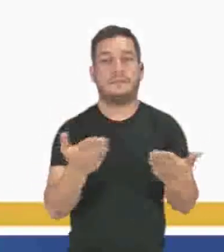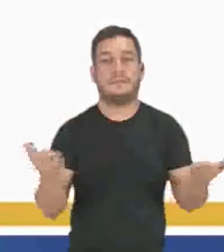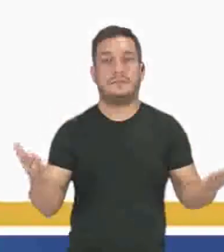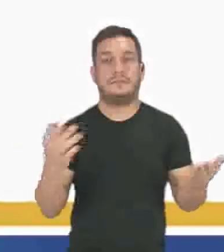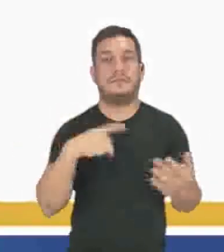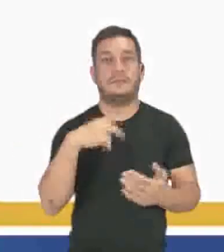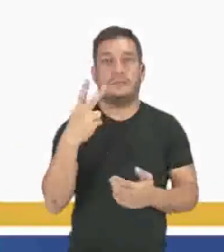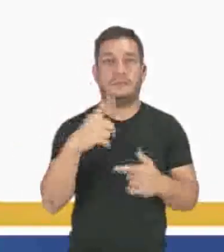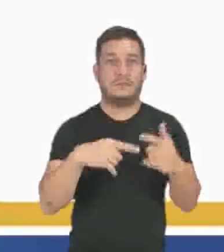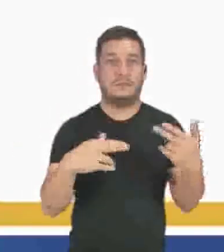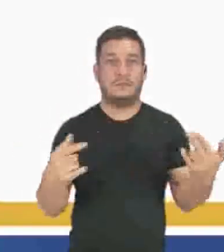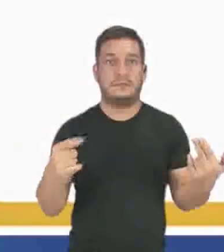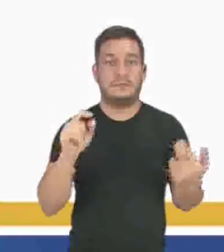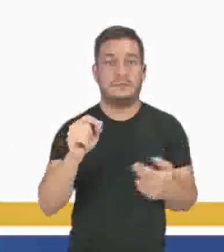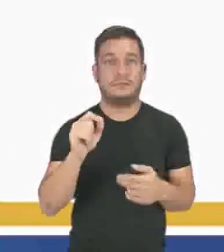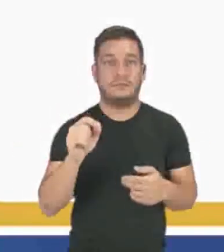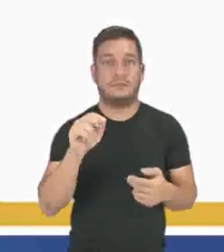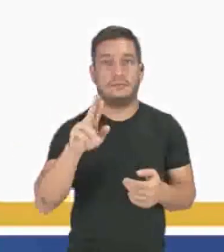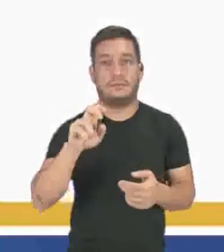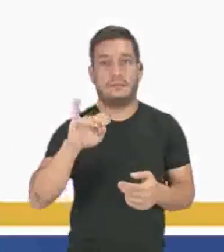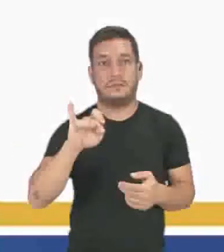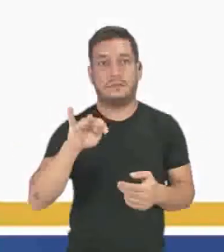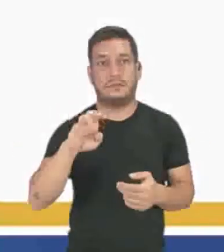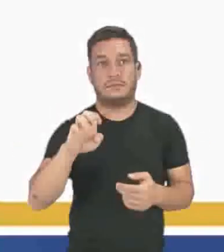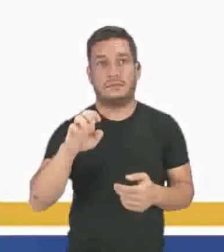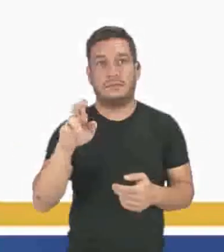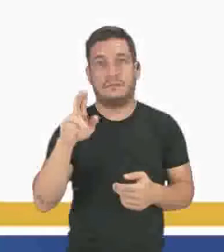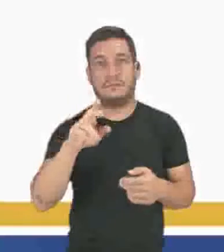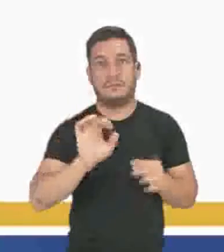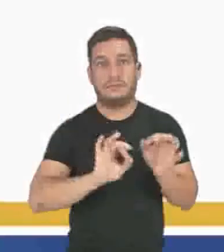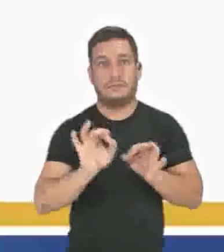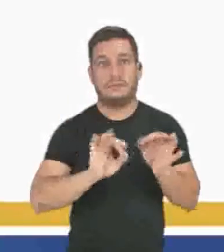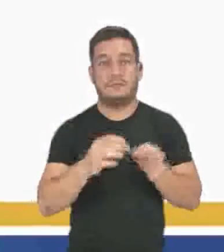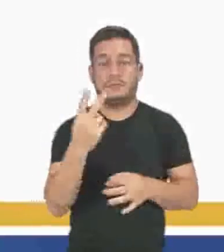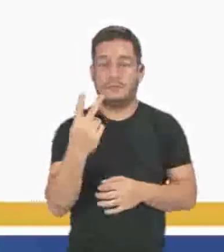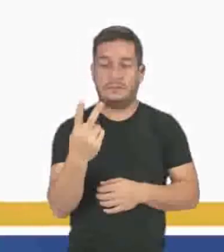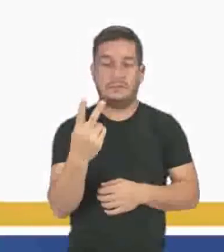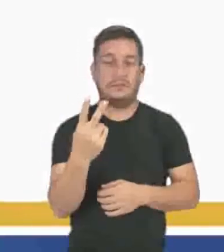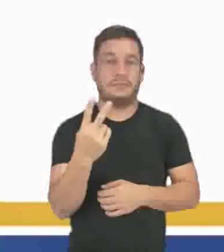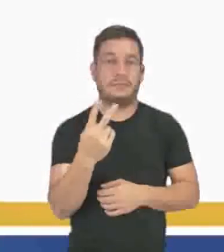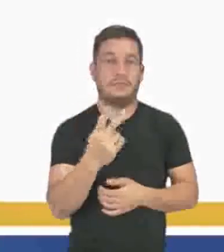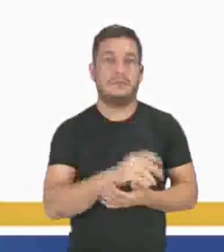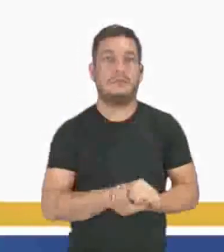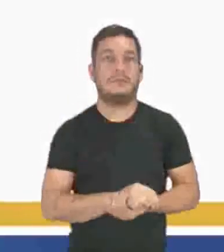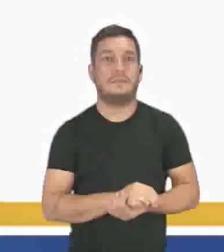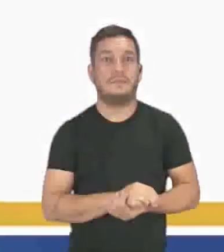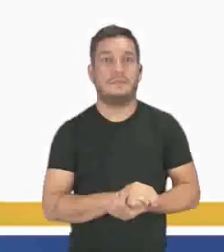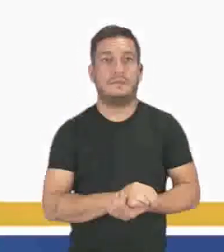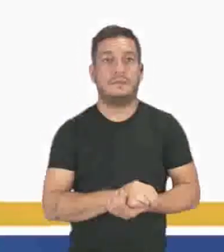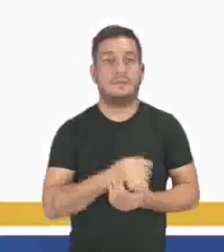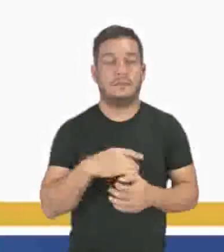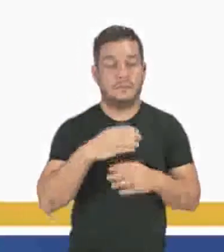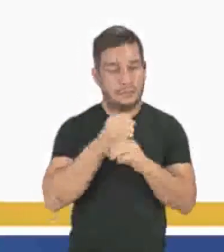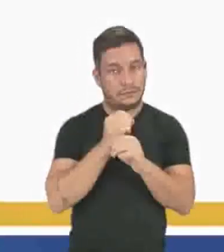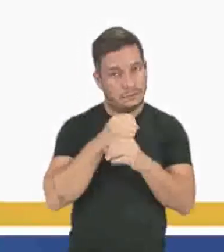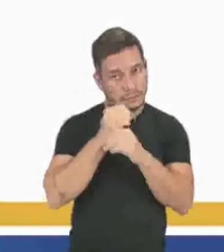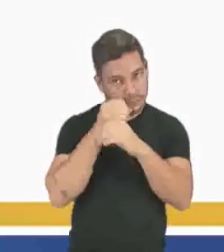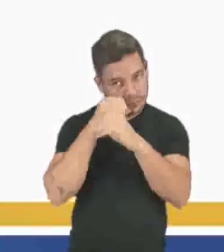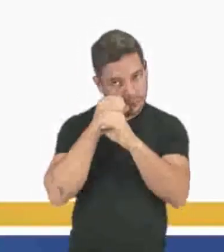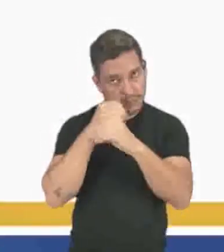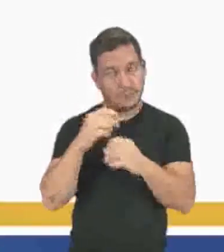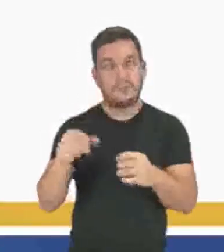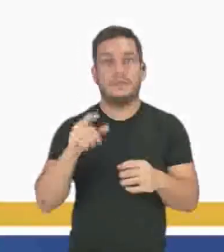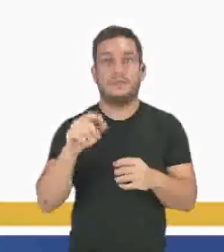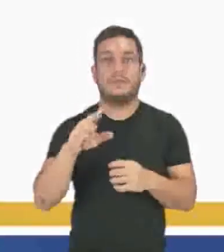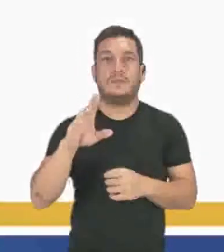substâncias no reagente, formando duas substâncias. Em um laboratório, a concentração do